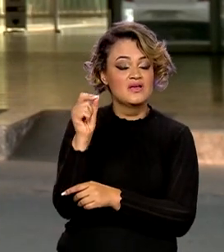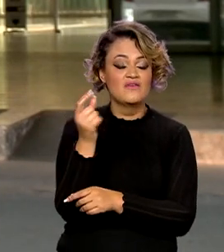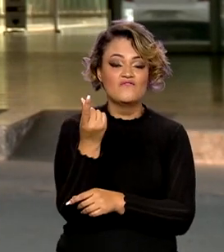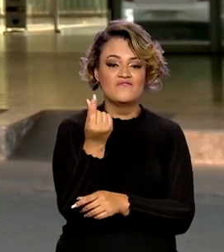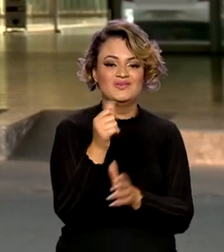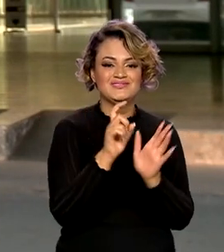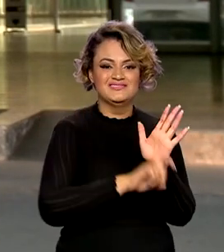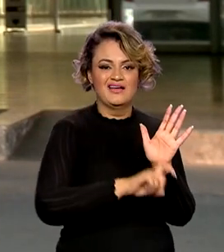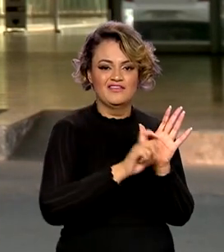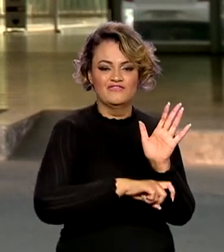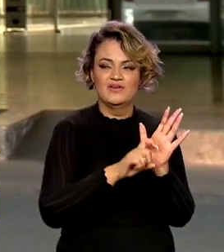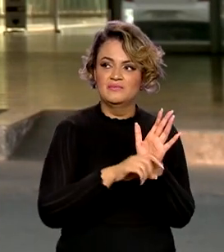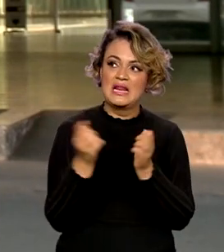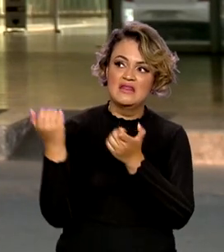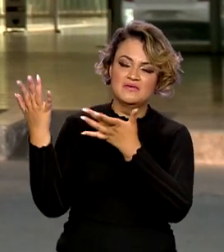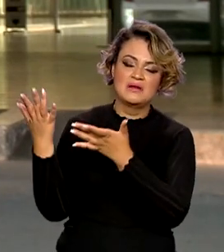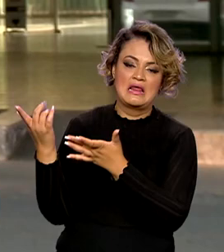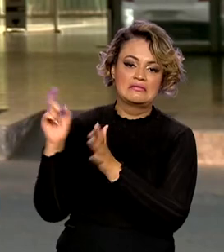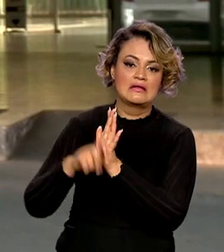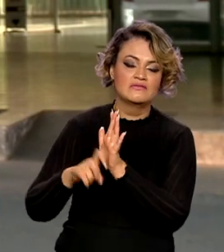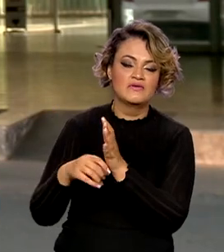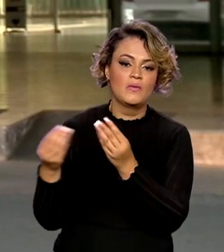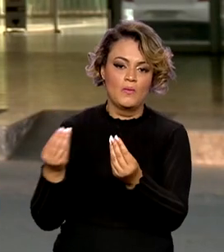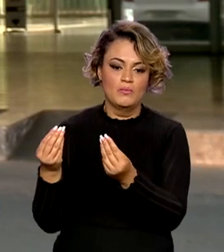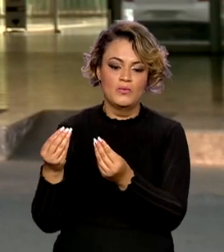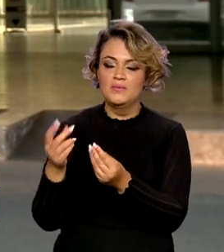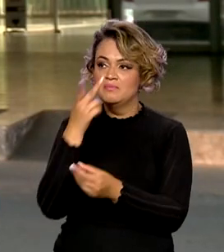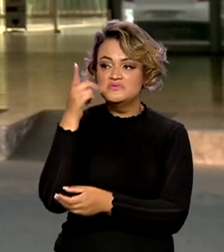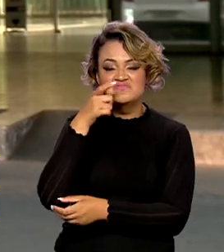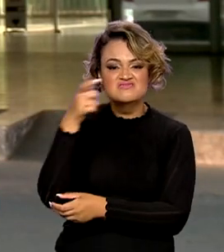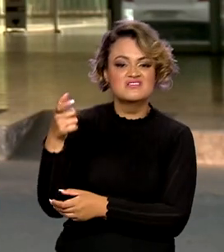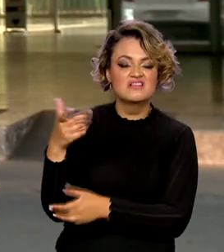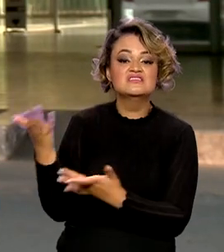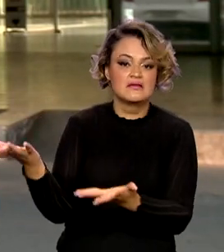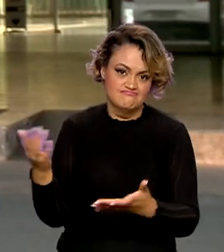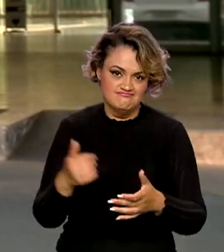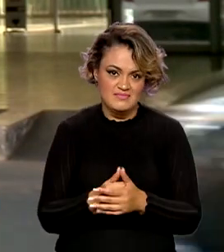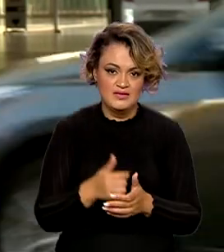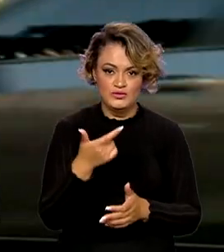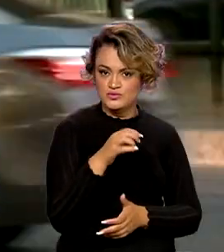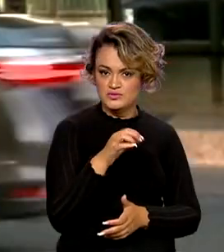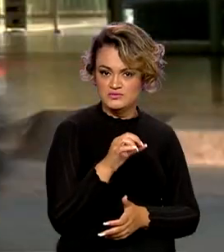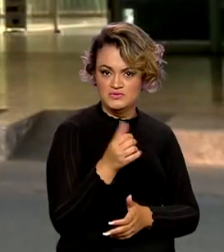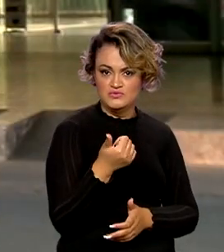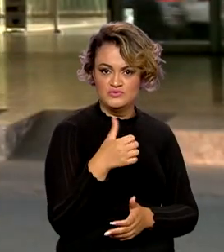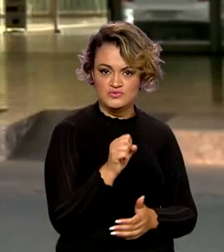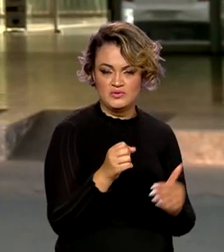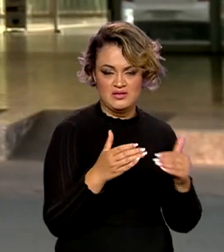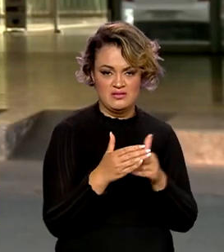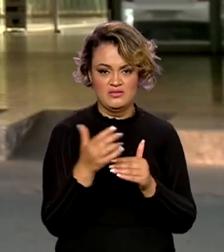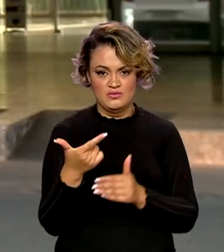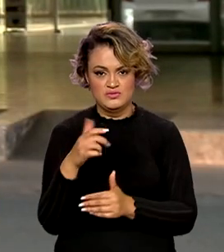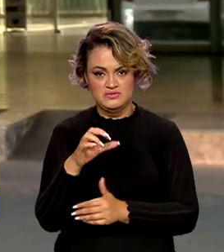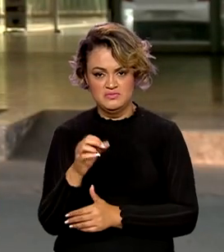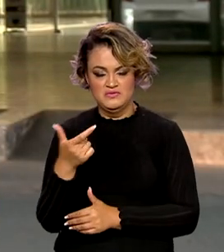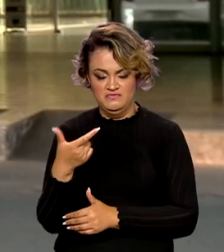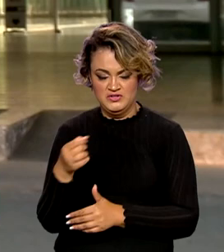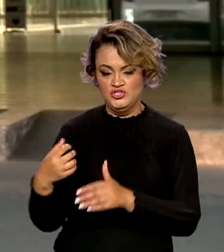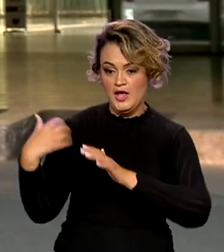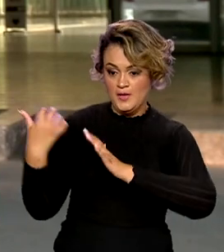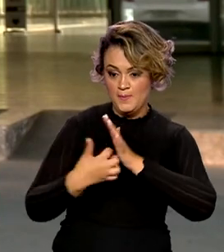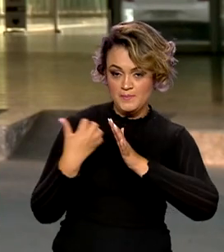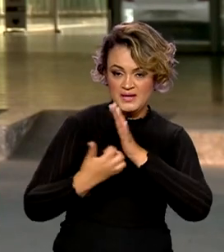tarifas cobradas no destino e o tamanho do mercado consumidor. De 2018 a 2020, o número de empresas